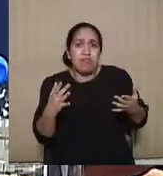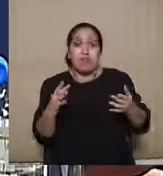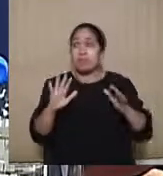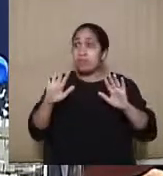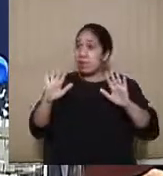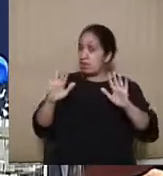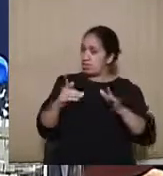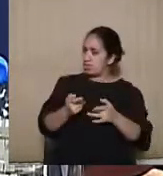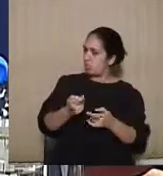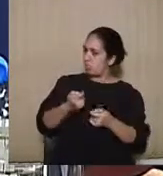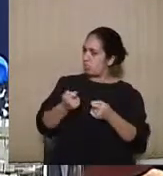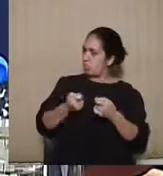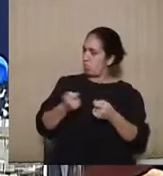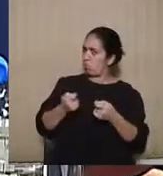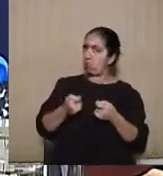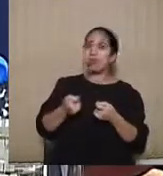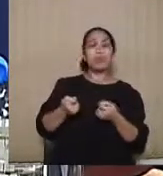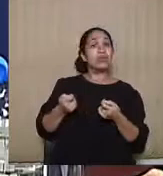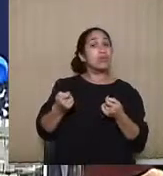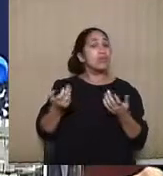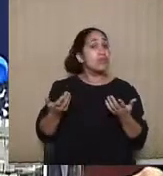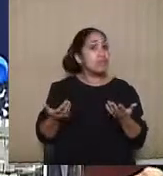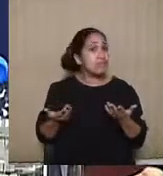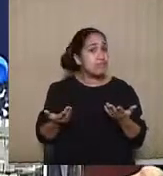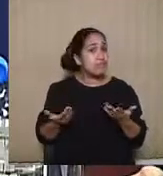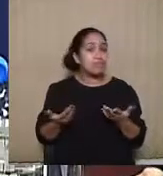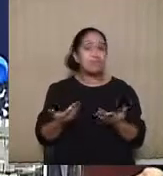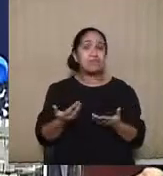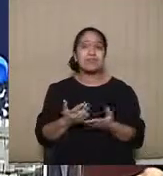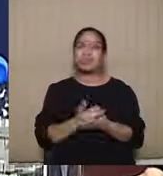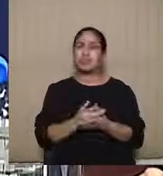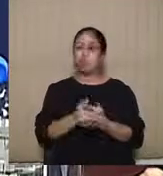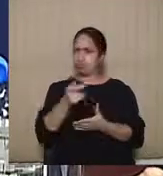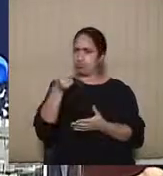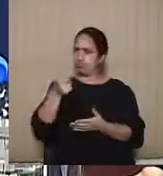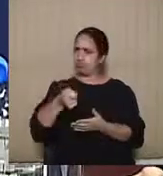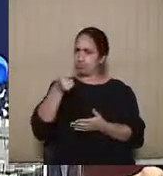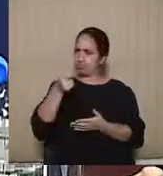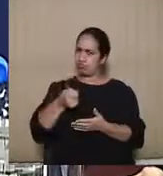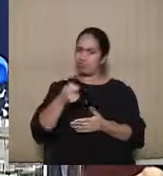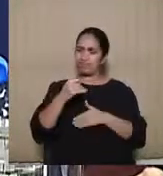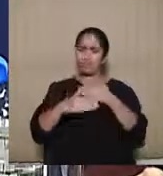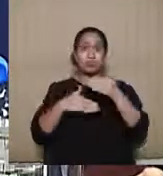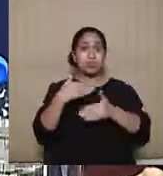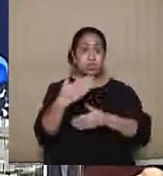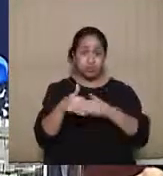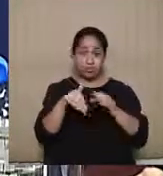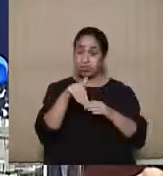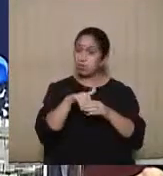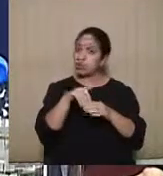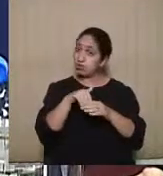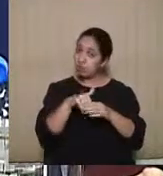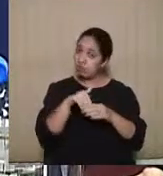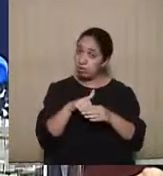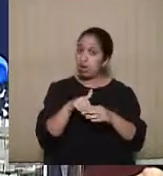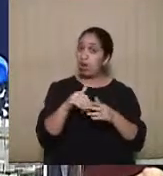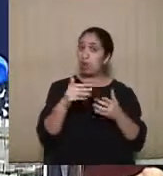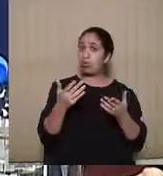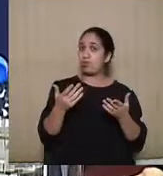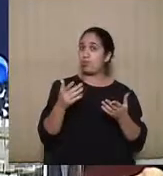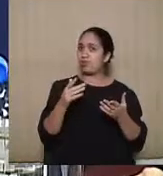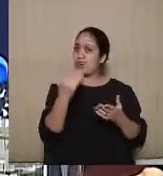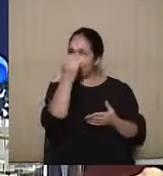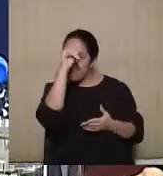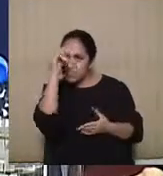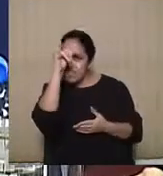necessidade de se defender a rigidez do processo eleitoral contra qualquer sorte, qualquer tipo de abuso,